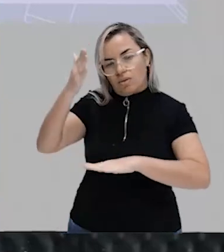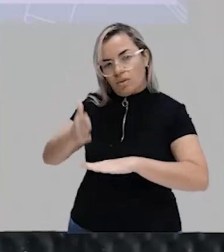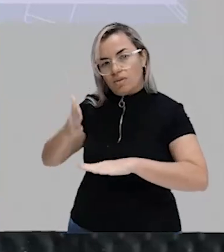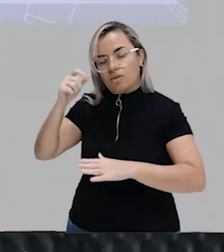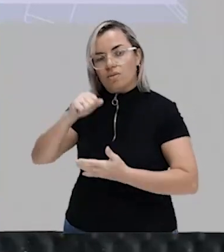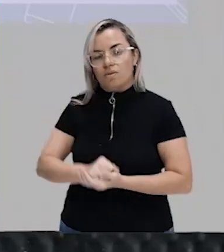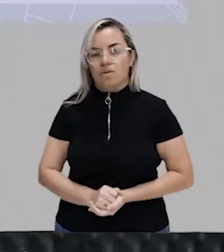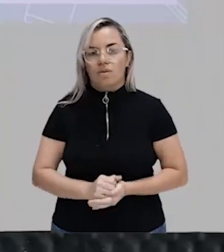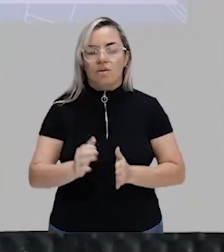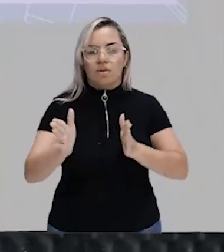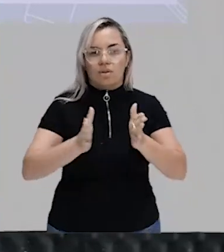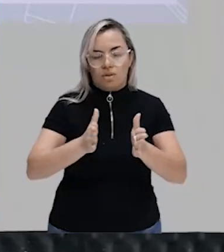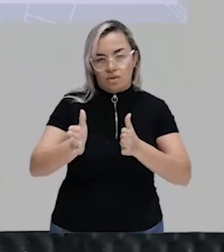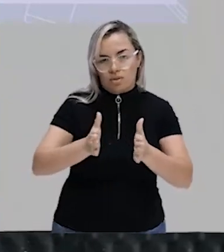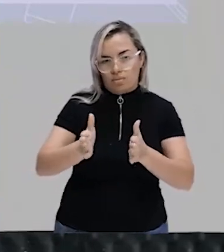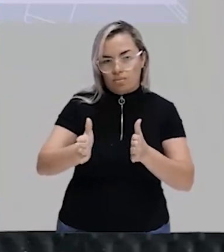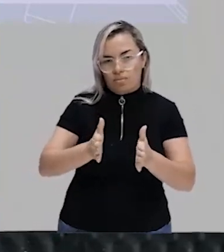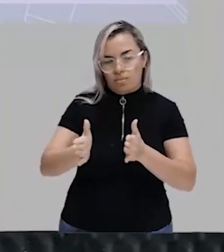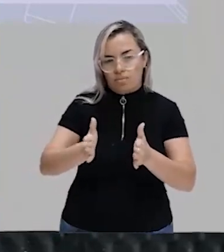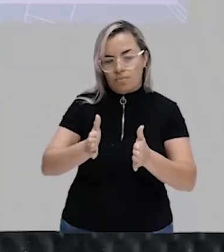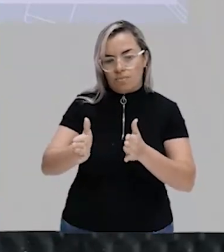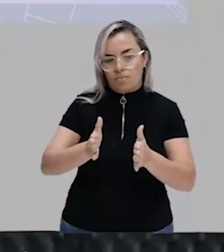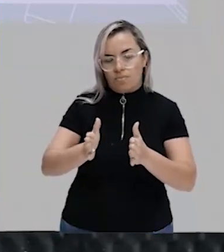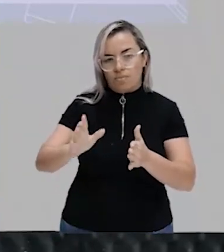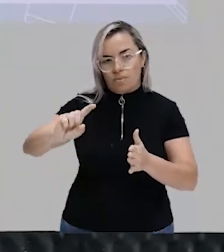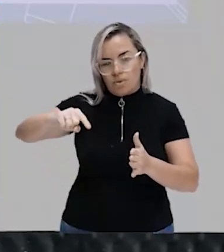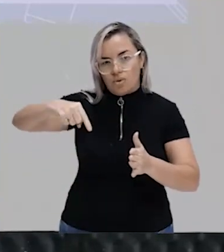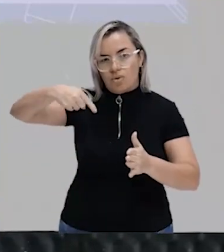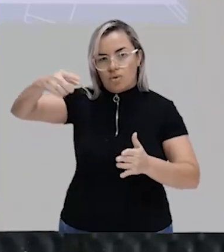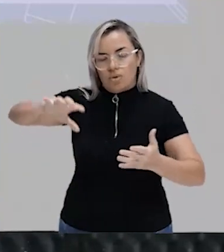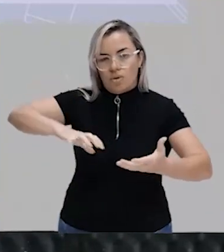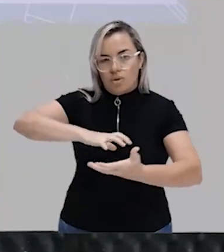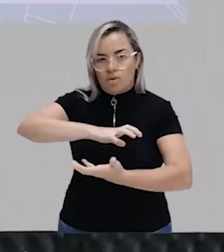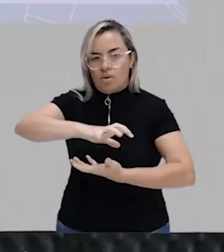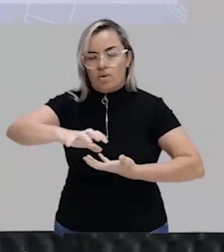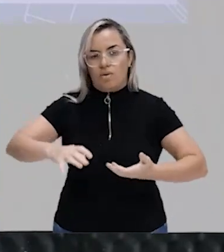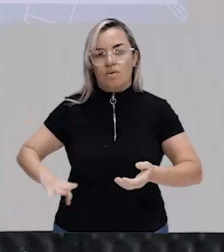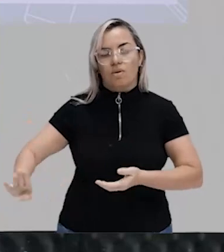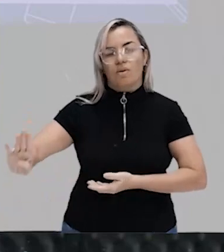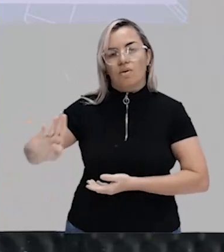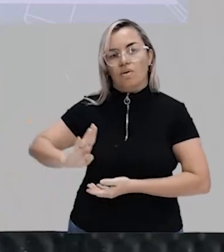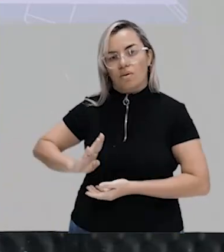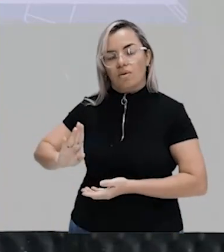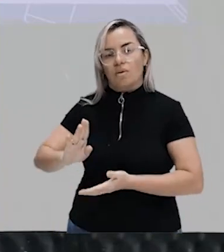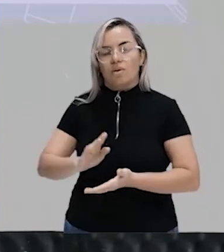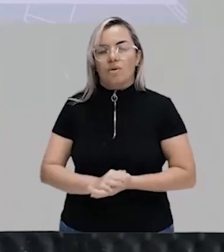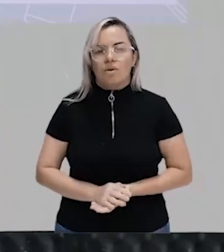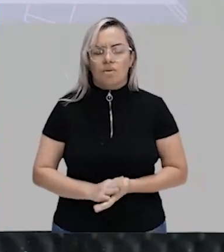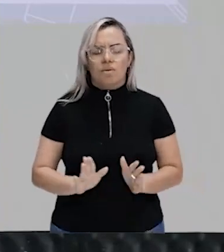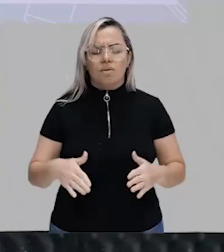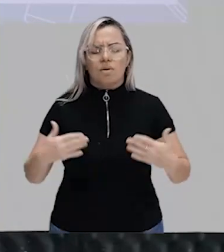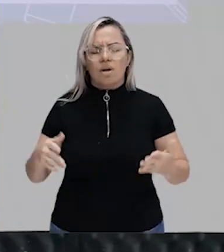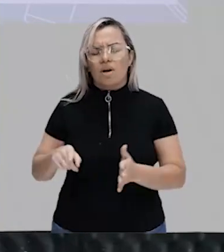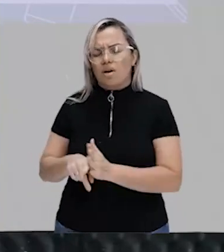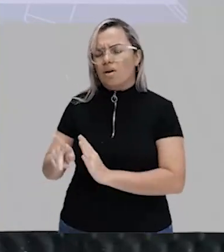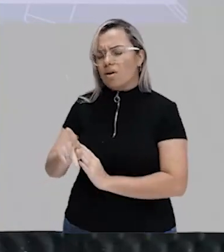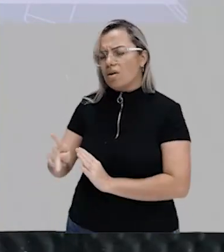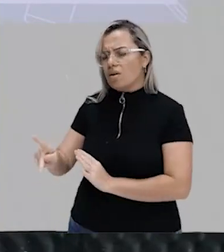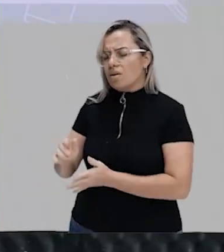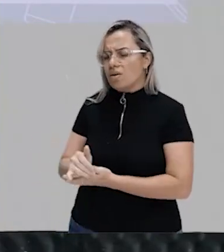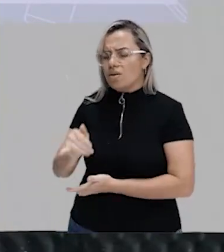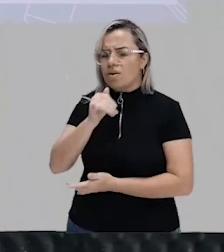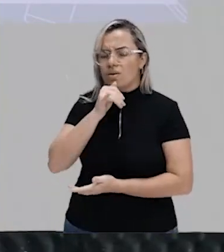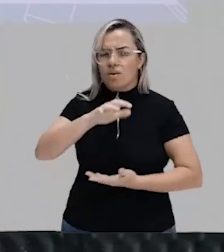No período pós-revoluções burguesas. Professor, diz um exemplo de revolução